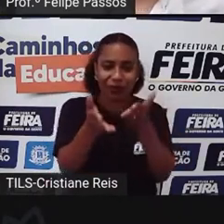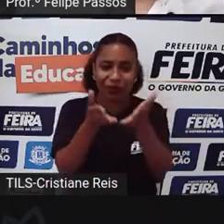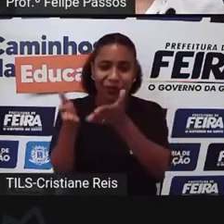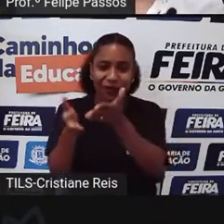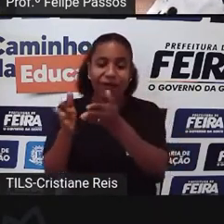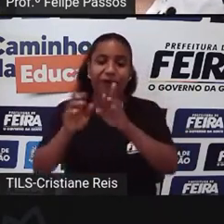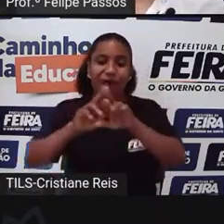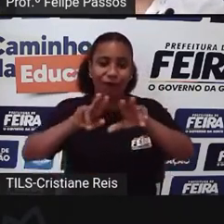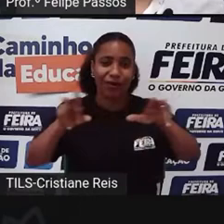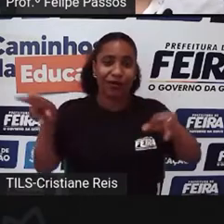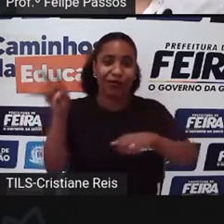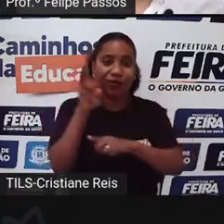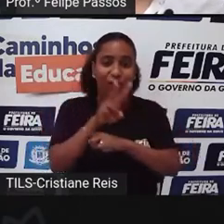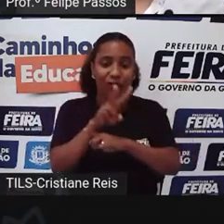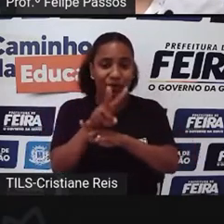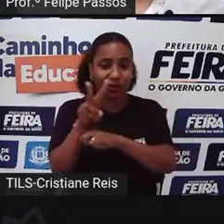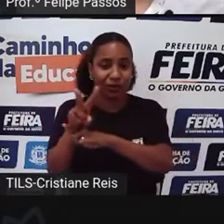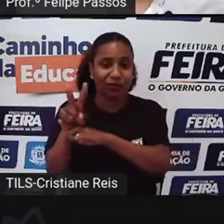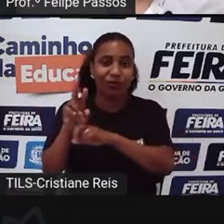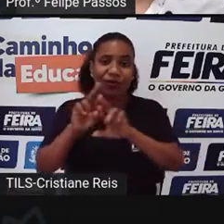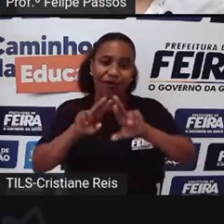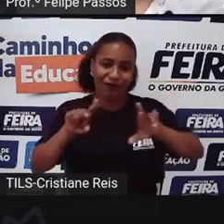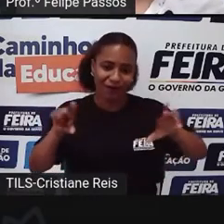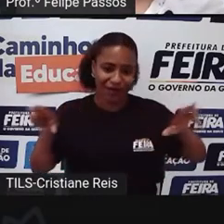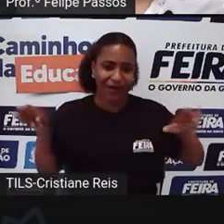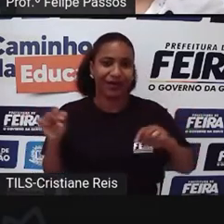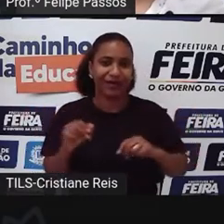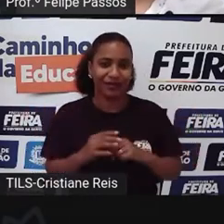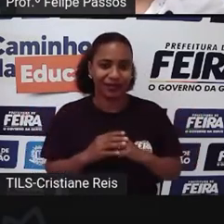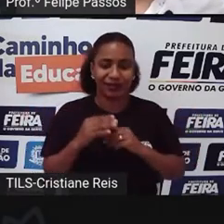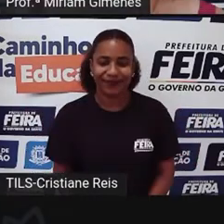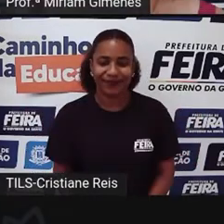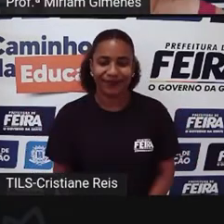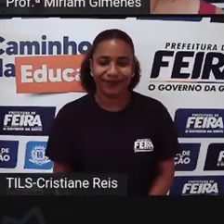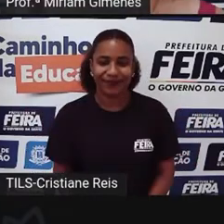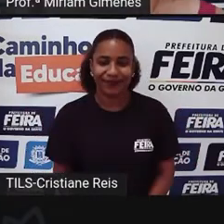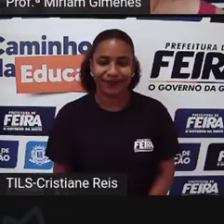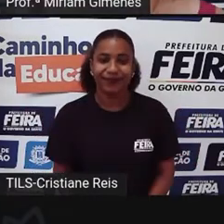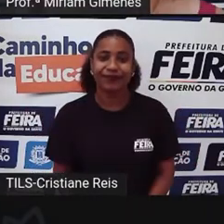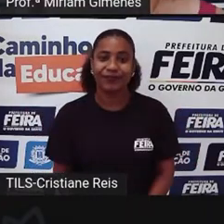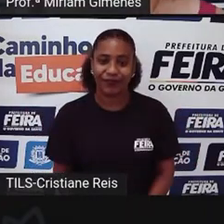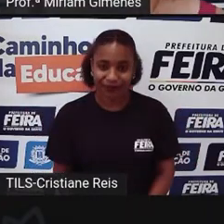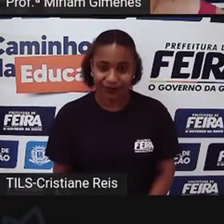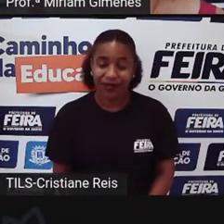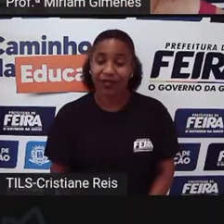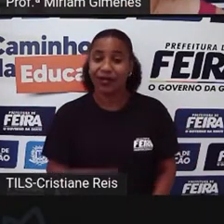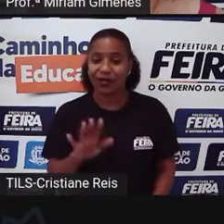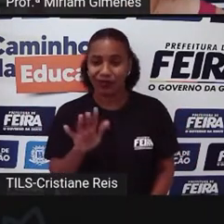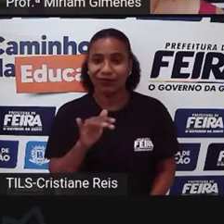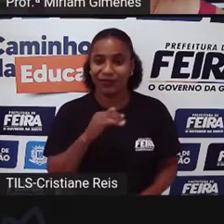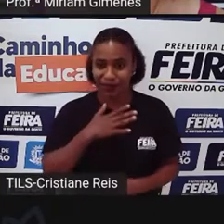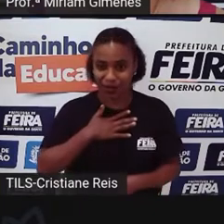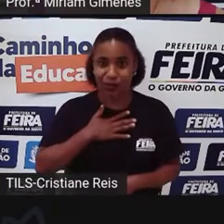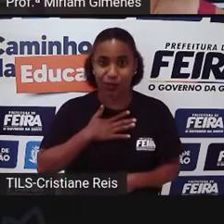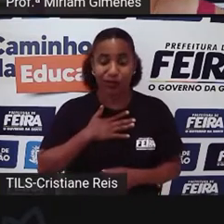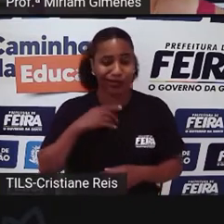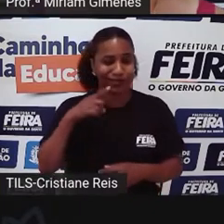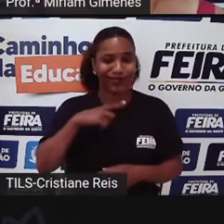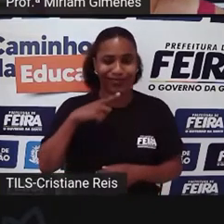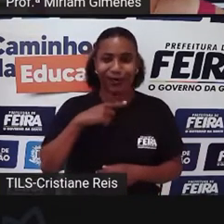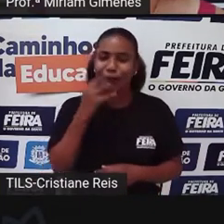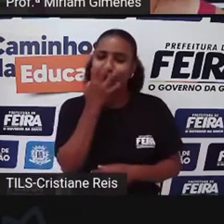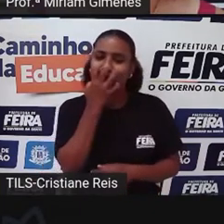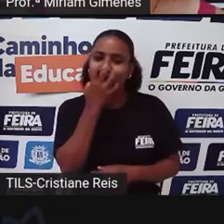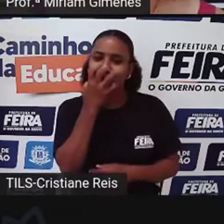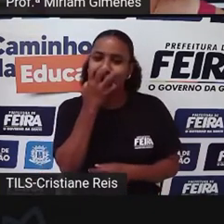Muitos protetores E nós trocamos Muitas informações Entre nós É Eu por exemplo Eu tenho uma cadelinha Né Que ela